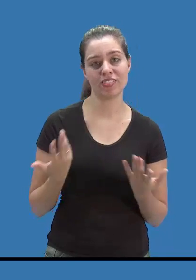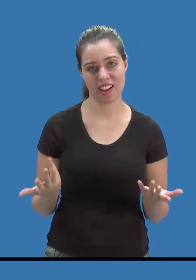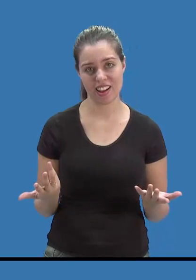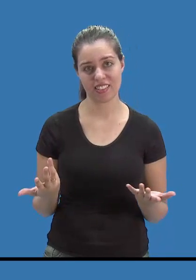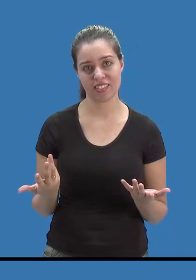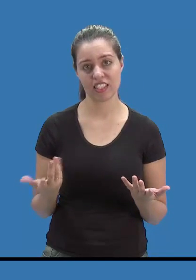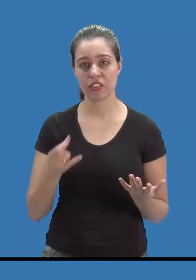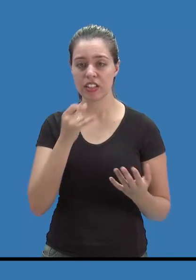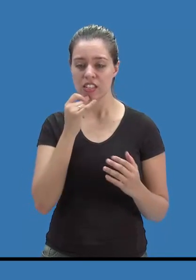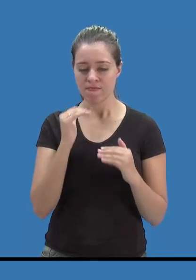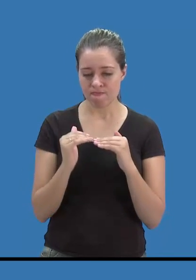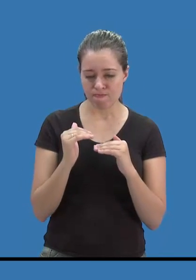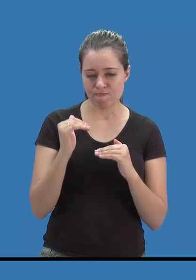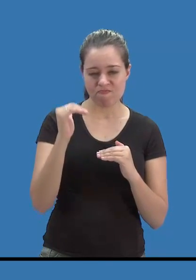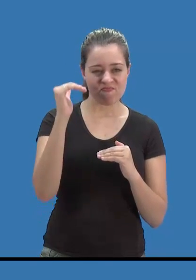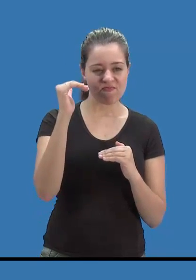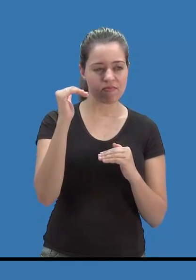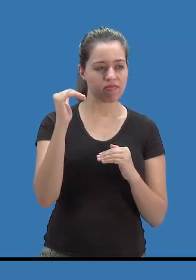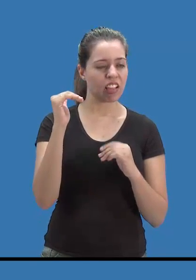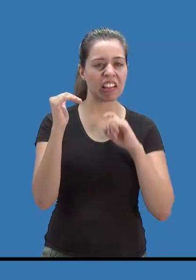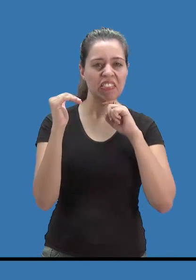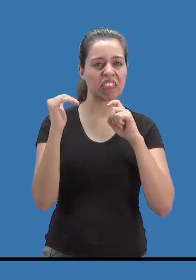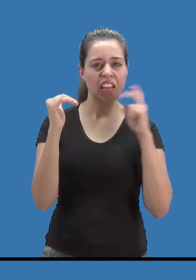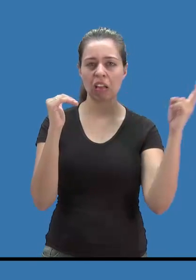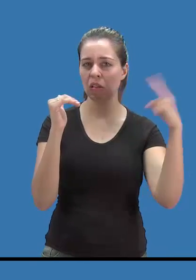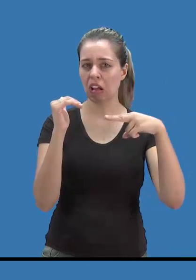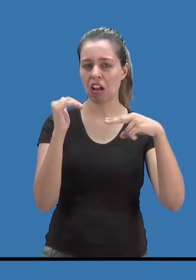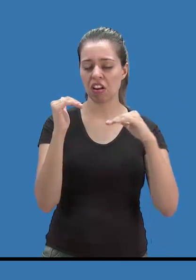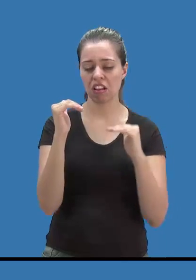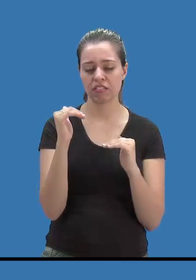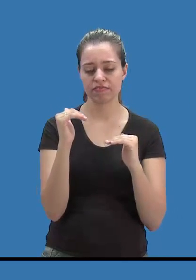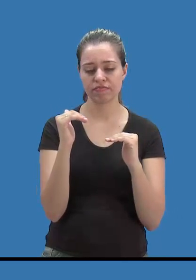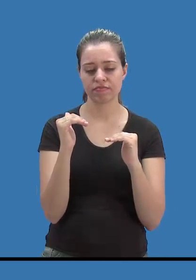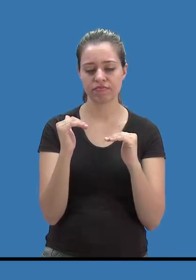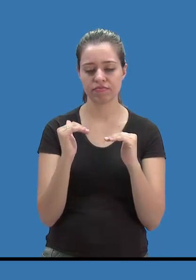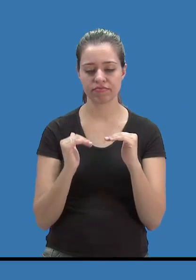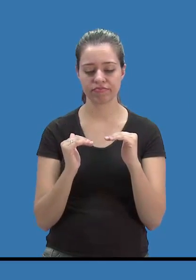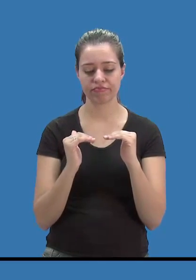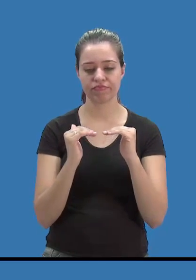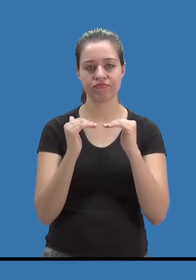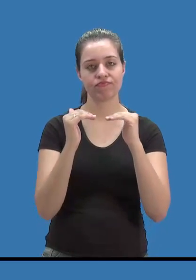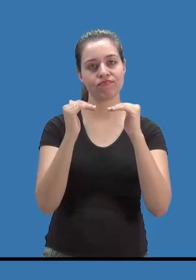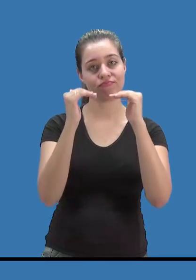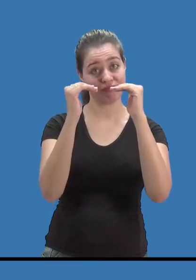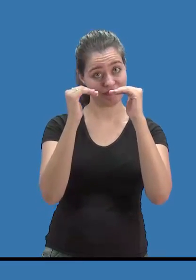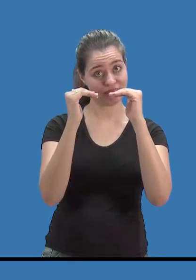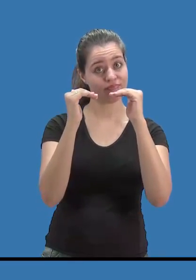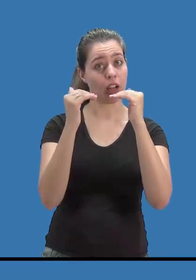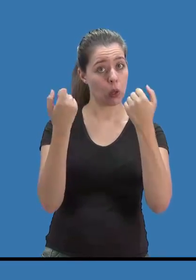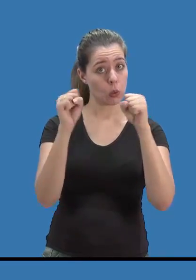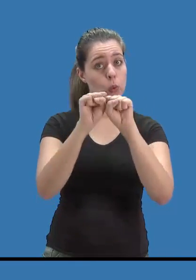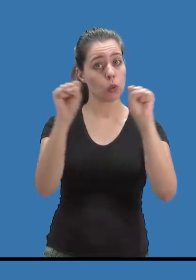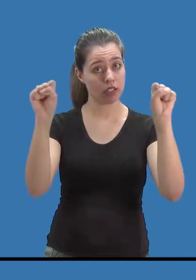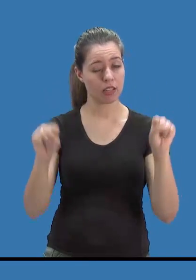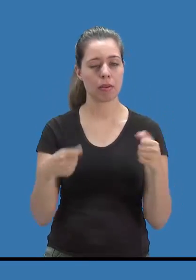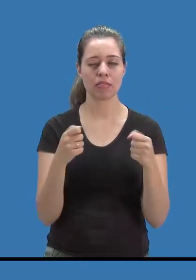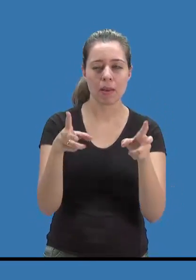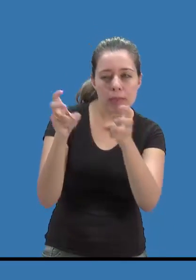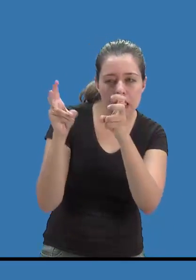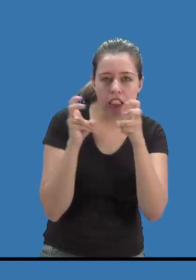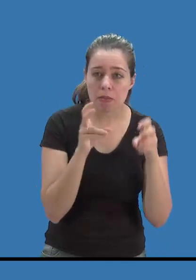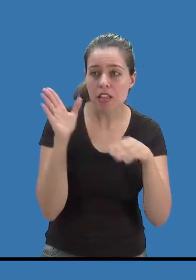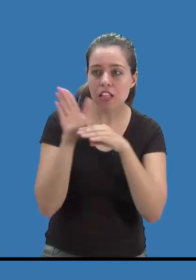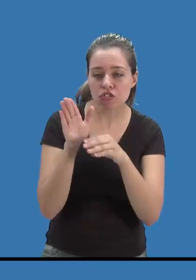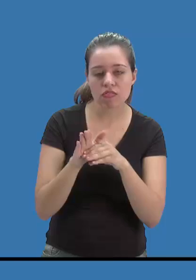resultado, que seja do seu interesse. O sistema escolar também tem que enxergar esse aluno e tem que fornecer oportunidades